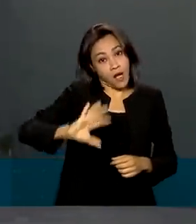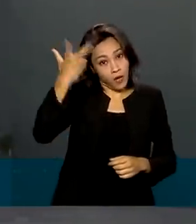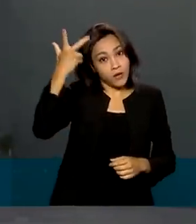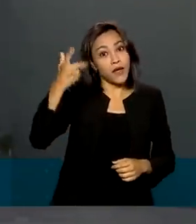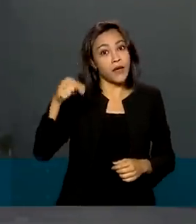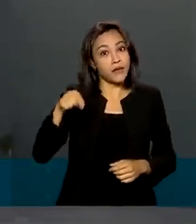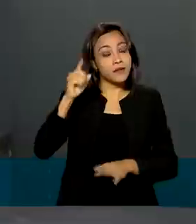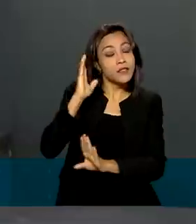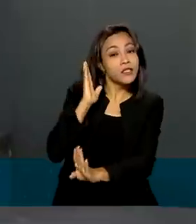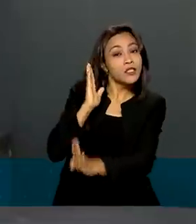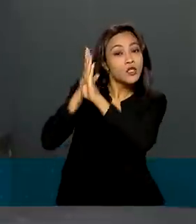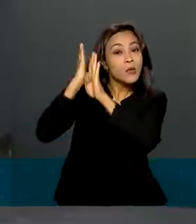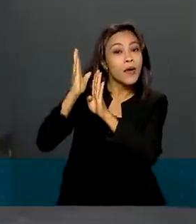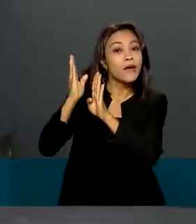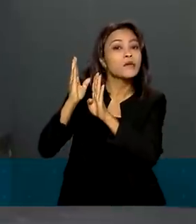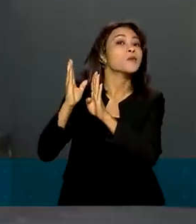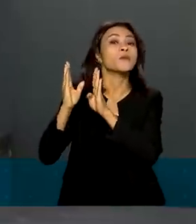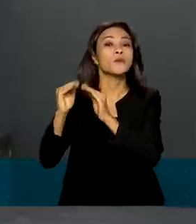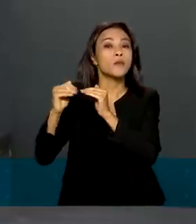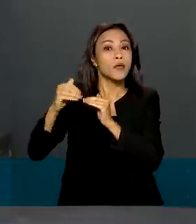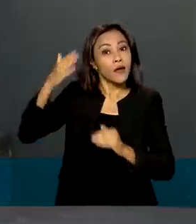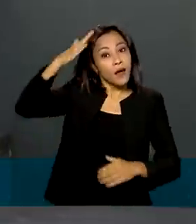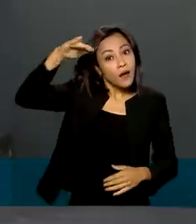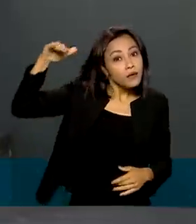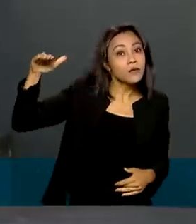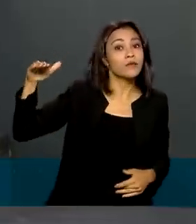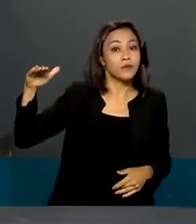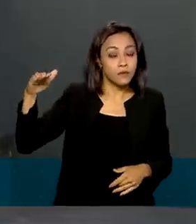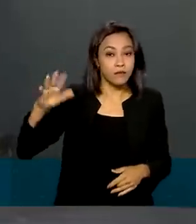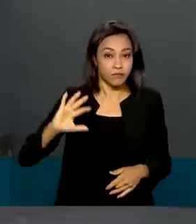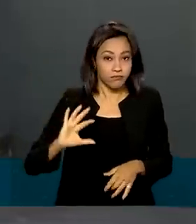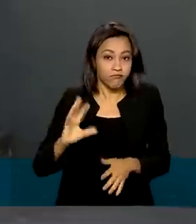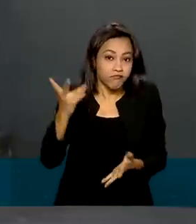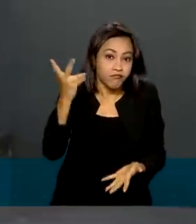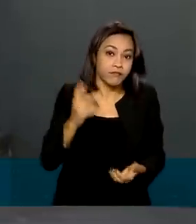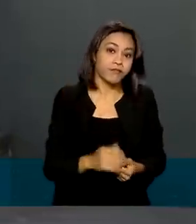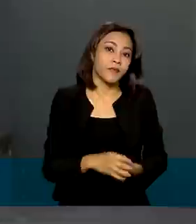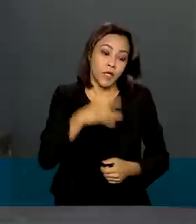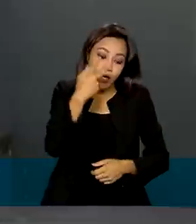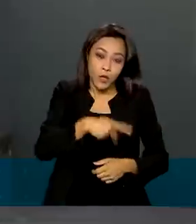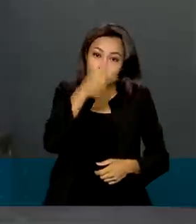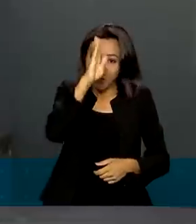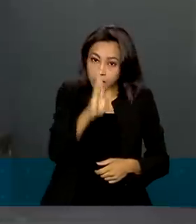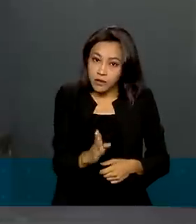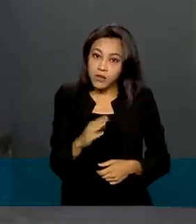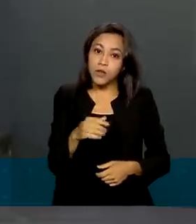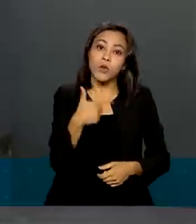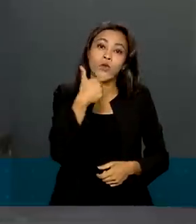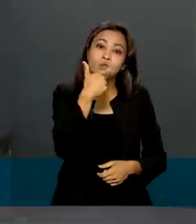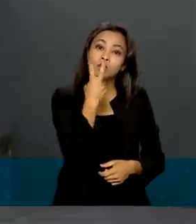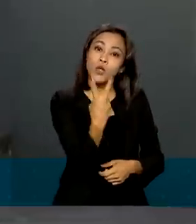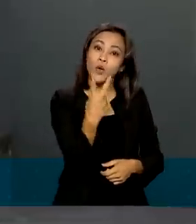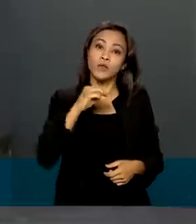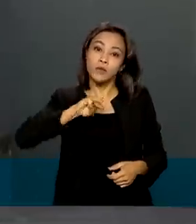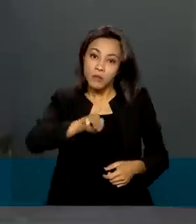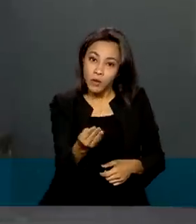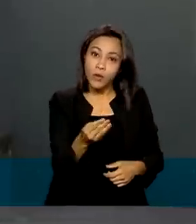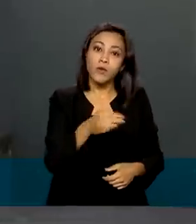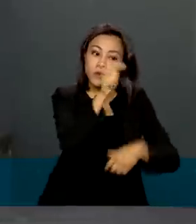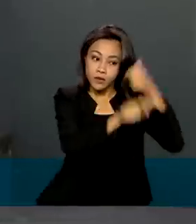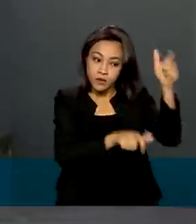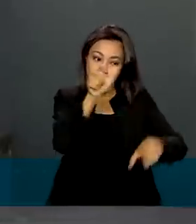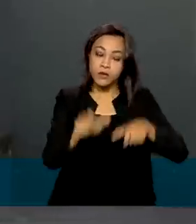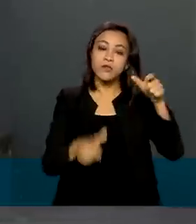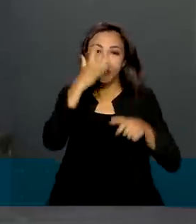ele só seja descoberto tardiamente, já na idade adulta. O país tem cerca de 2 milhões de brasileiros